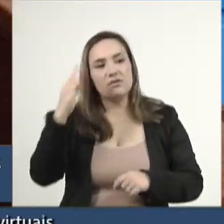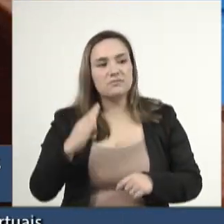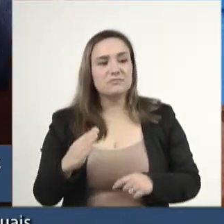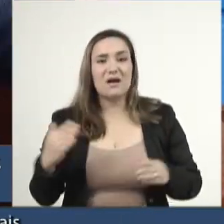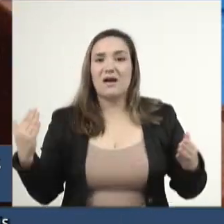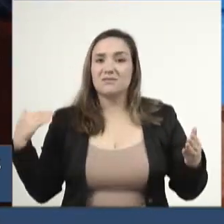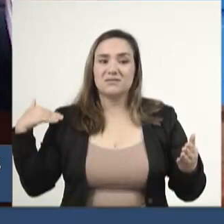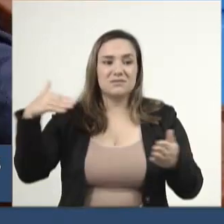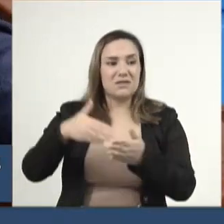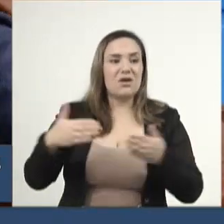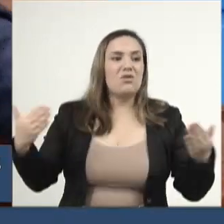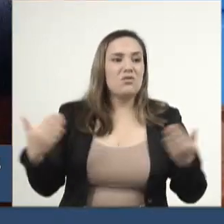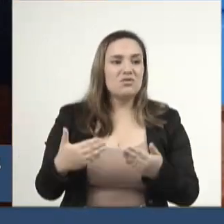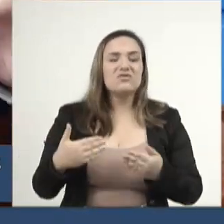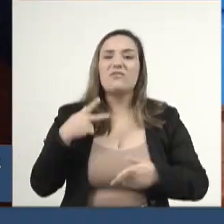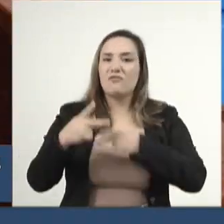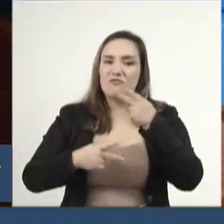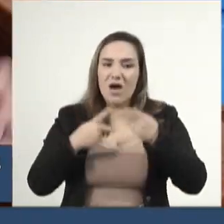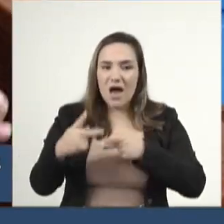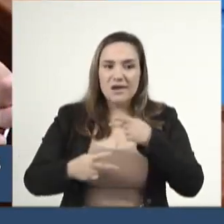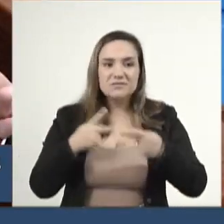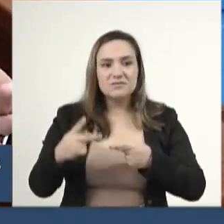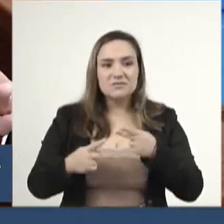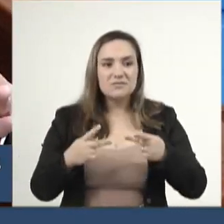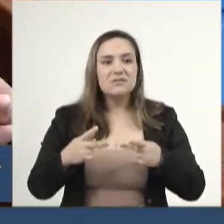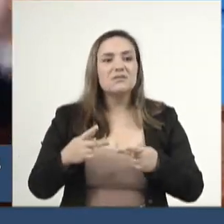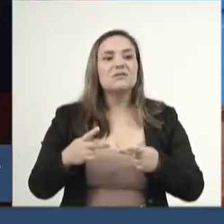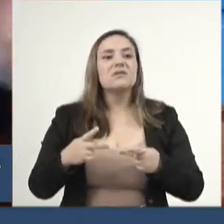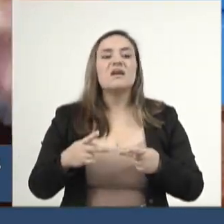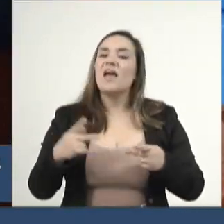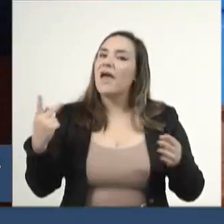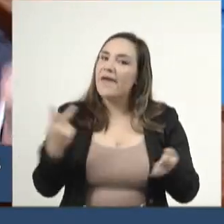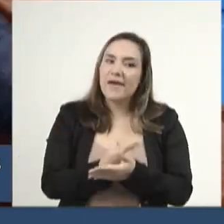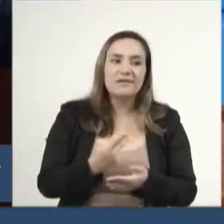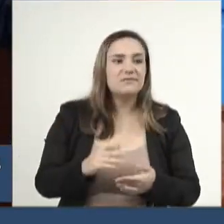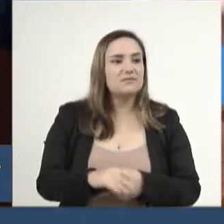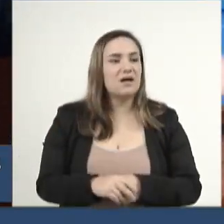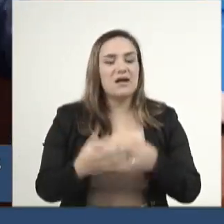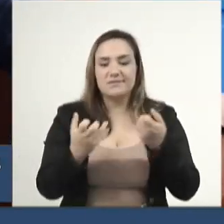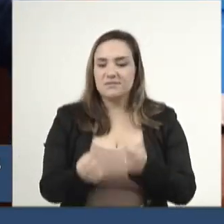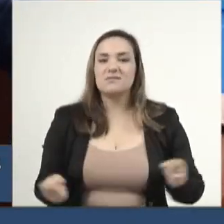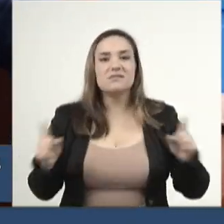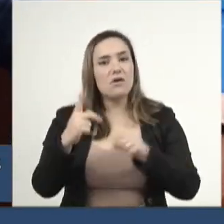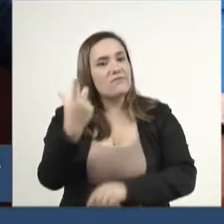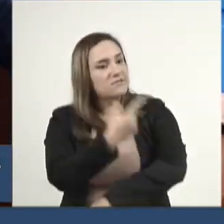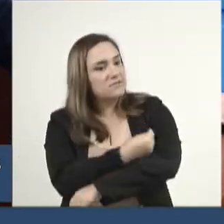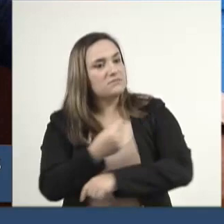Até hoje fica divulgando de maneira criminosa contra a vacina.